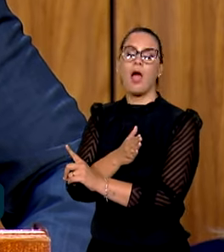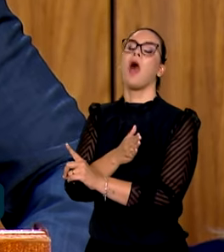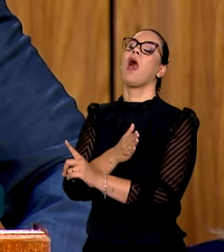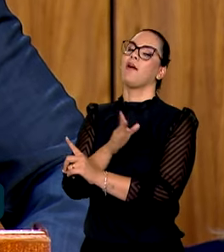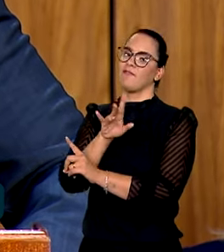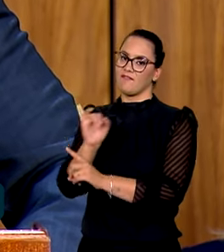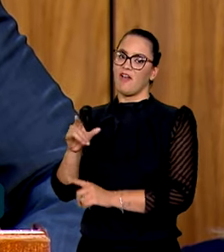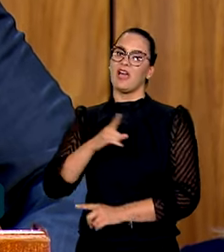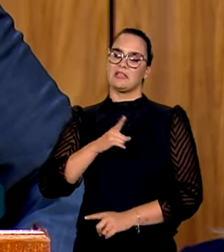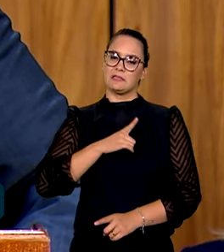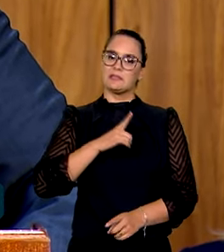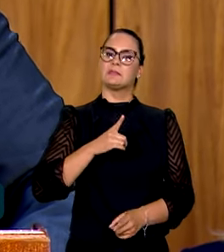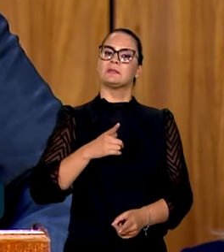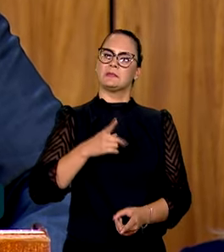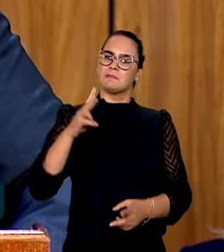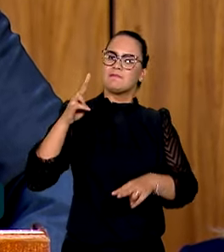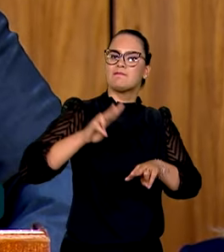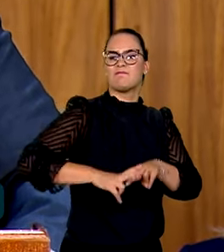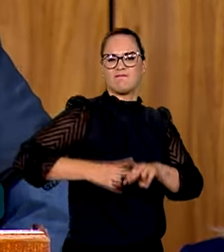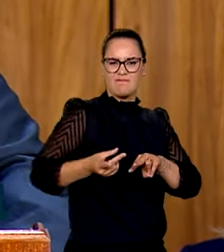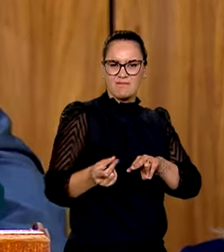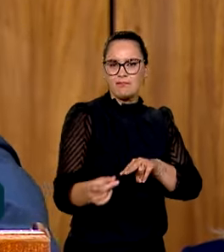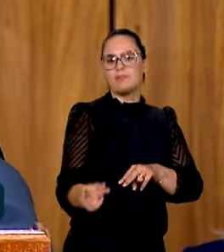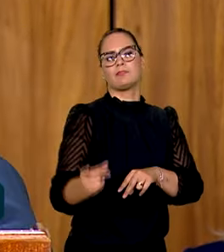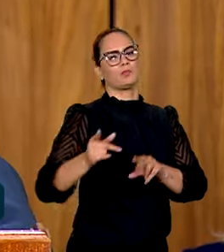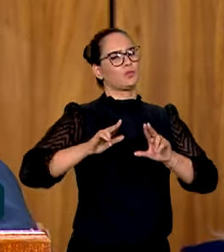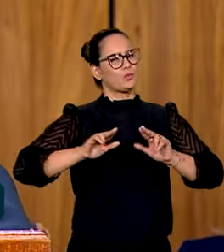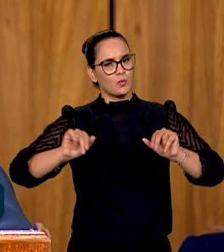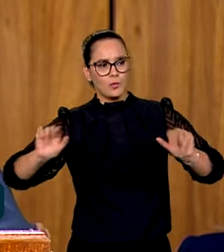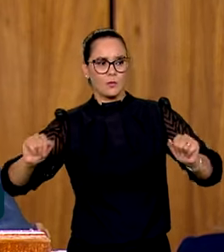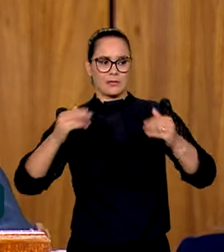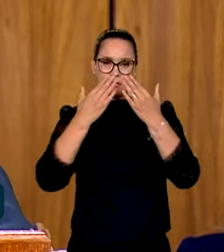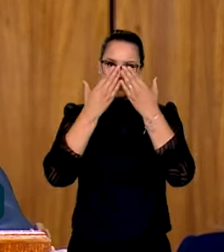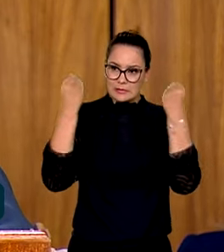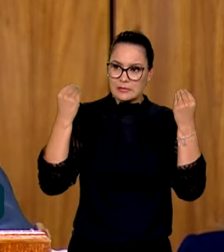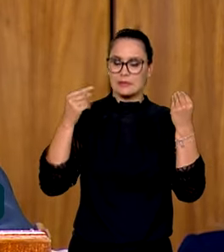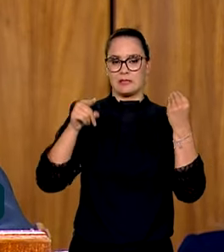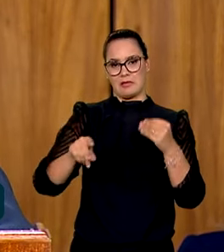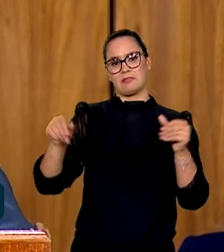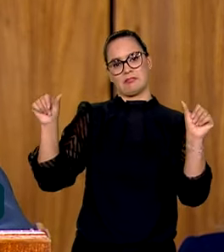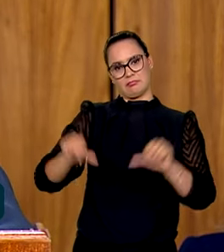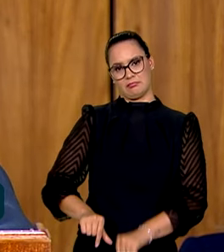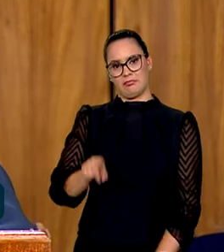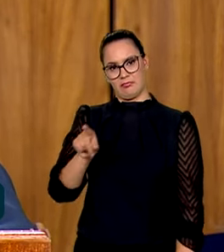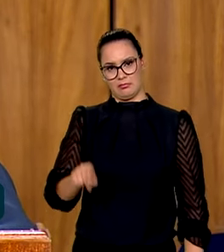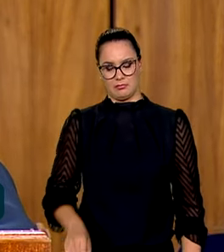teria que ter uma prisão muito longa para que ele nunca se esquecesse do ato bárbaro que ele fez.